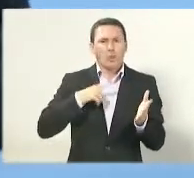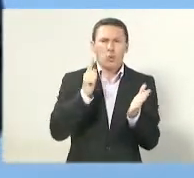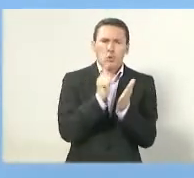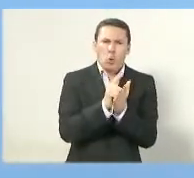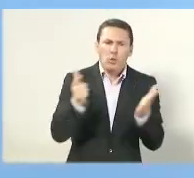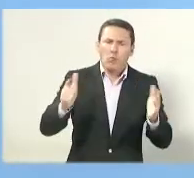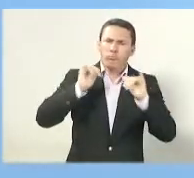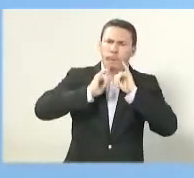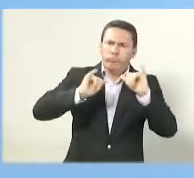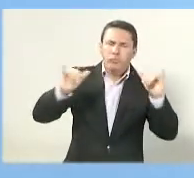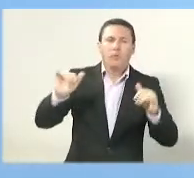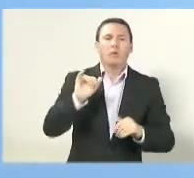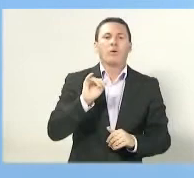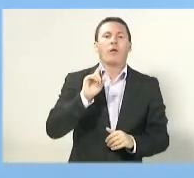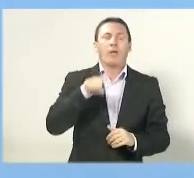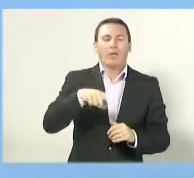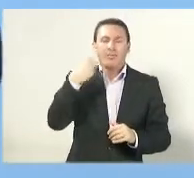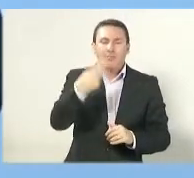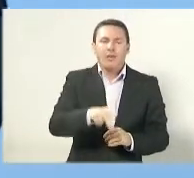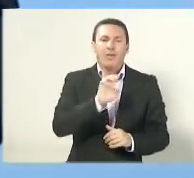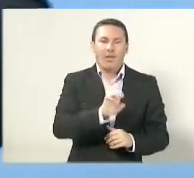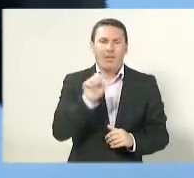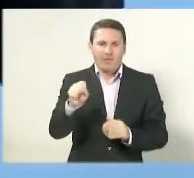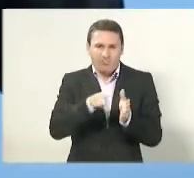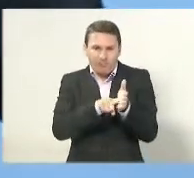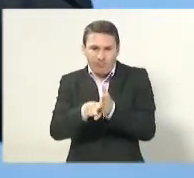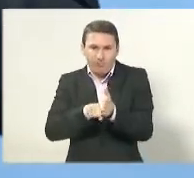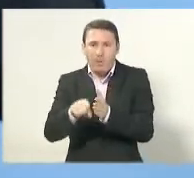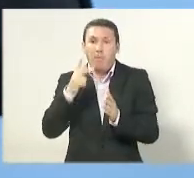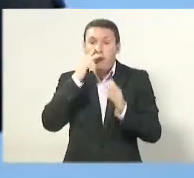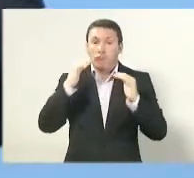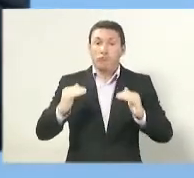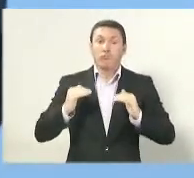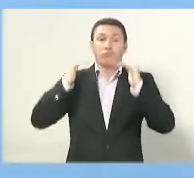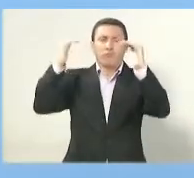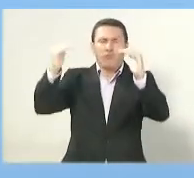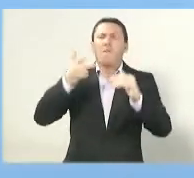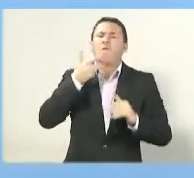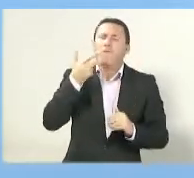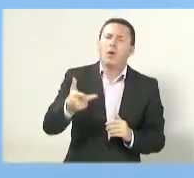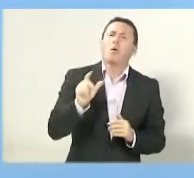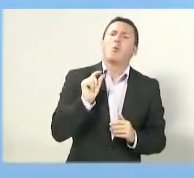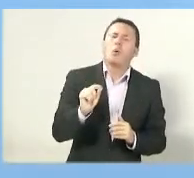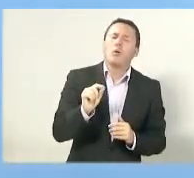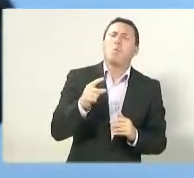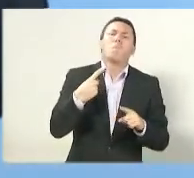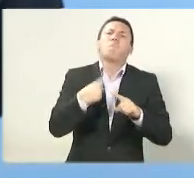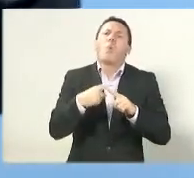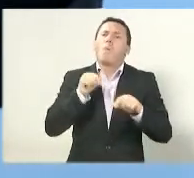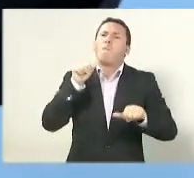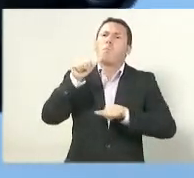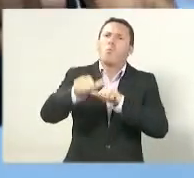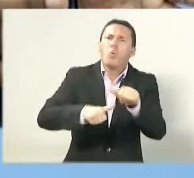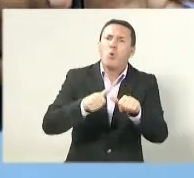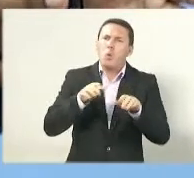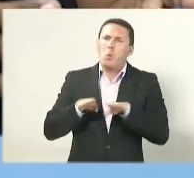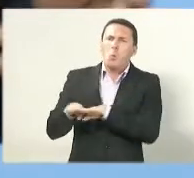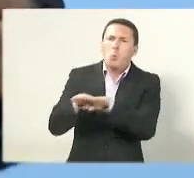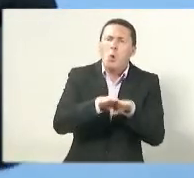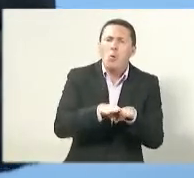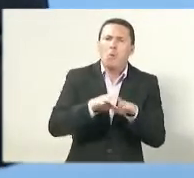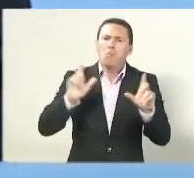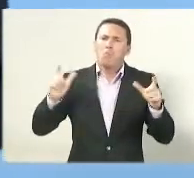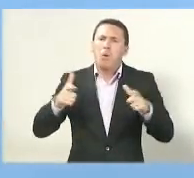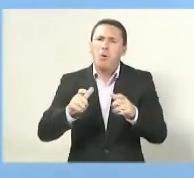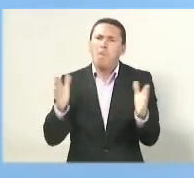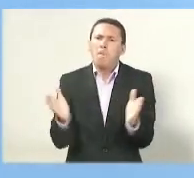dizendo que isso se deu aqui no Espírito Santo, sobretudo por conta das políticas sociais. E ele citou o Bolsa Capixaba,